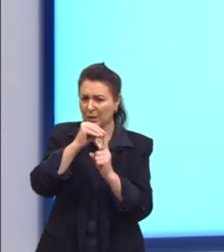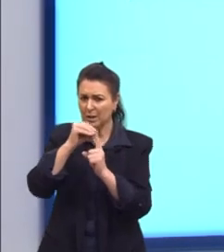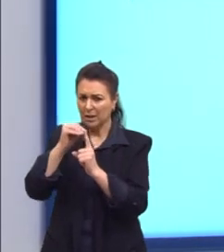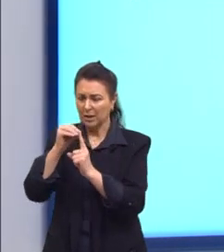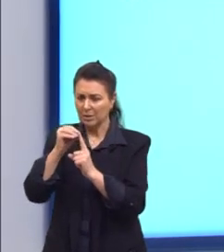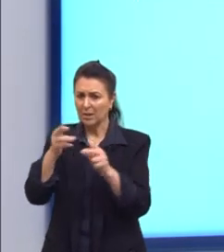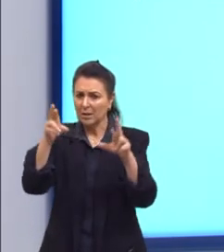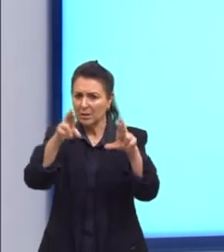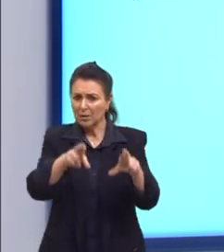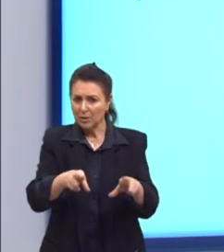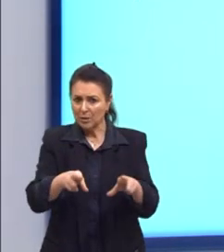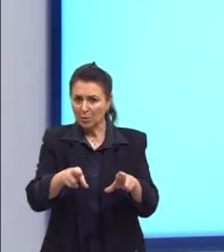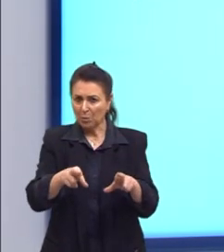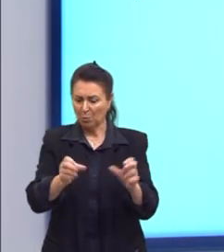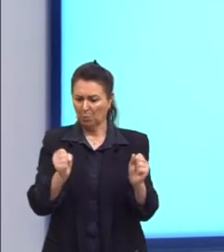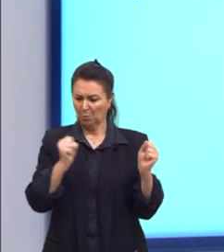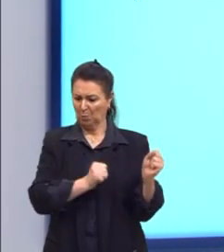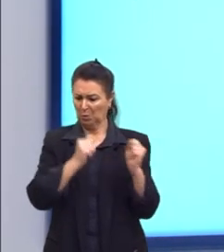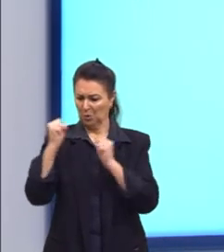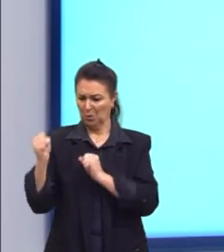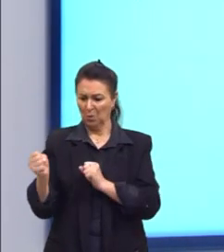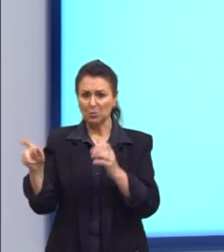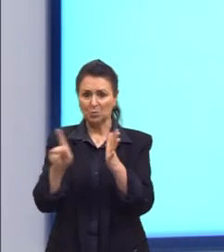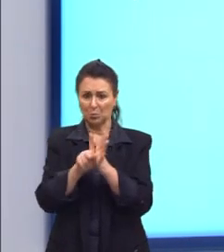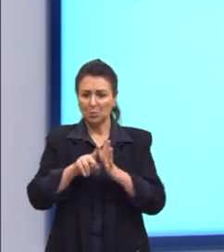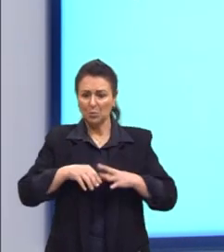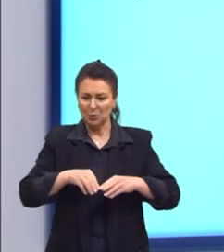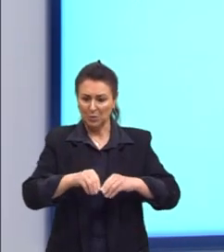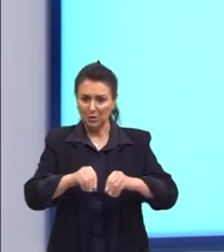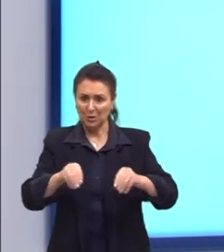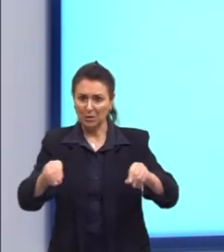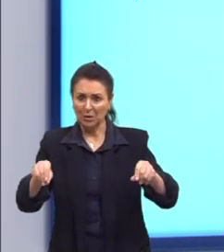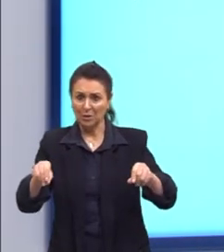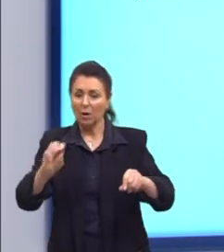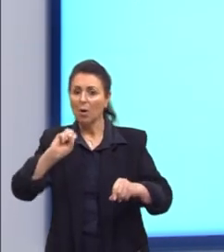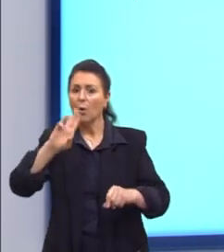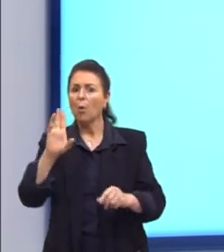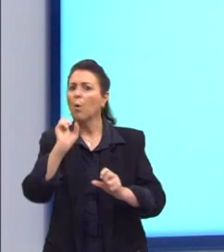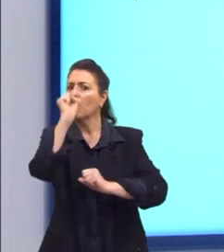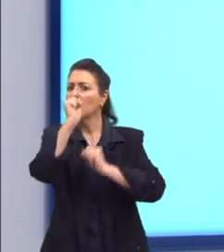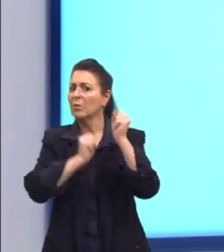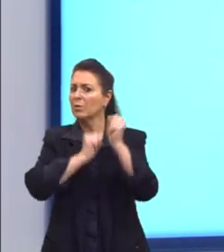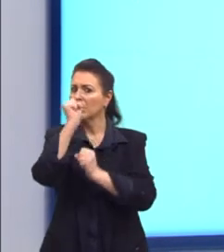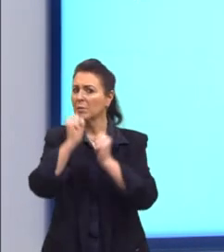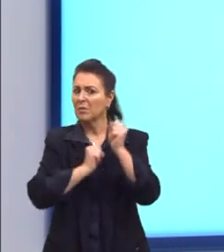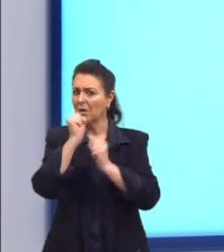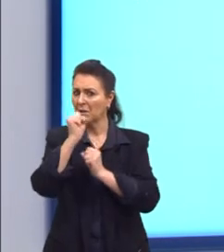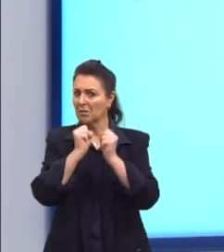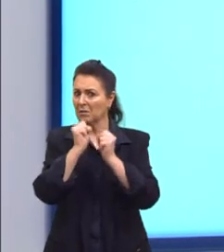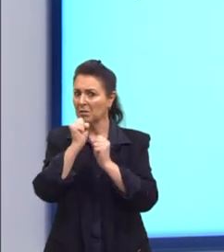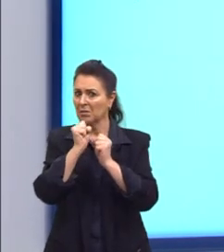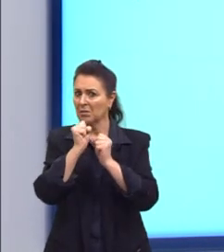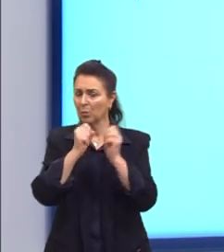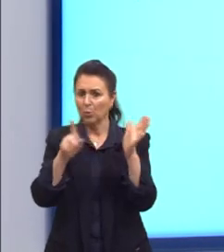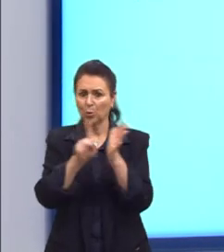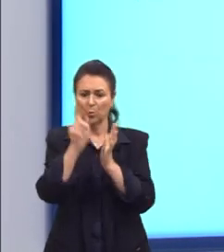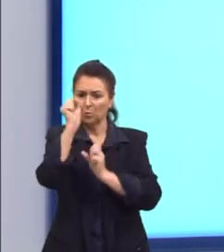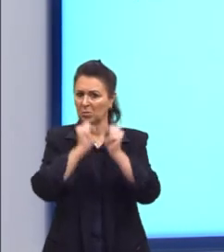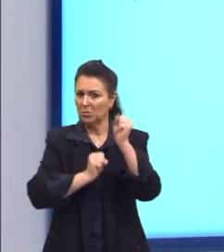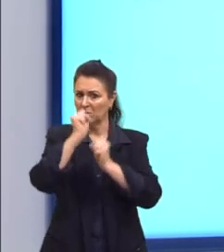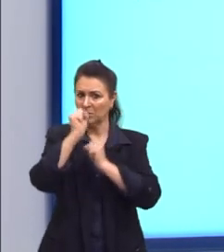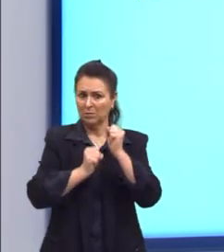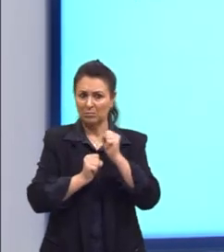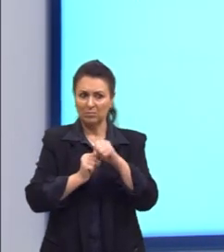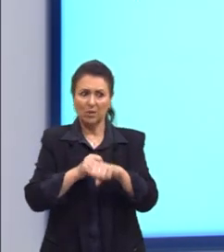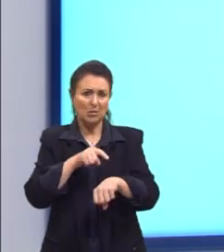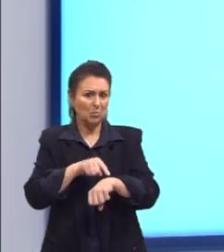poderosos donos de terra? Parece que sim. Ou será que eram os empresários industriais? Nesse momento, o